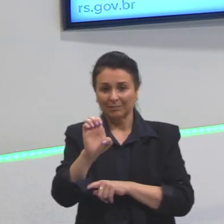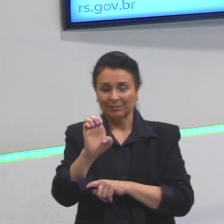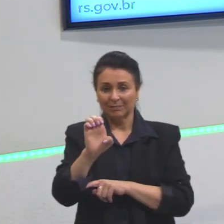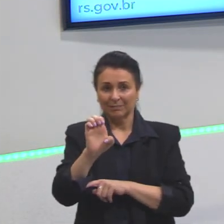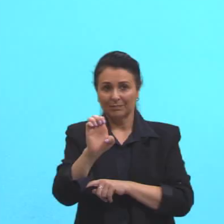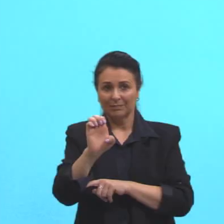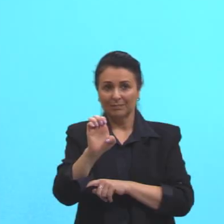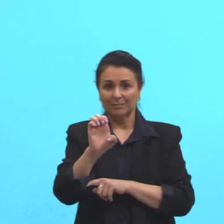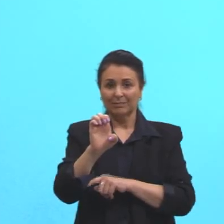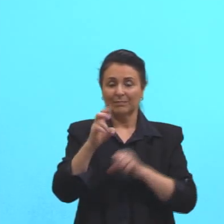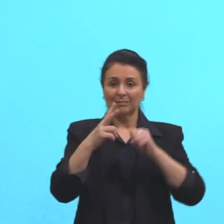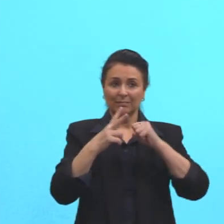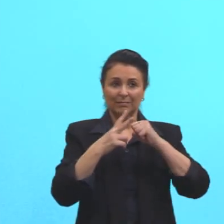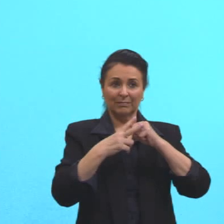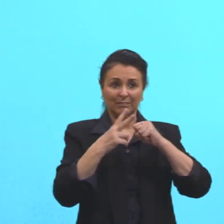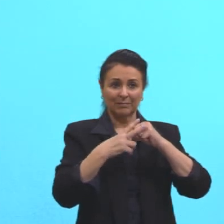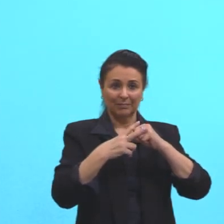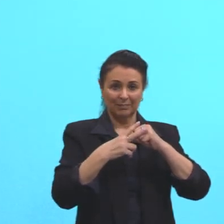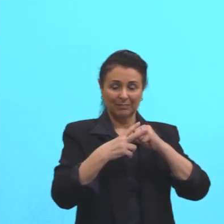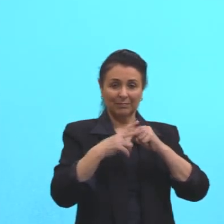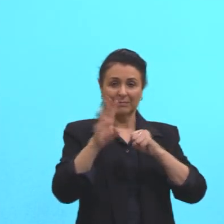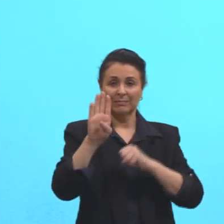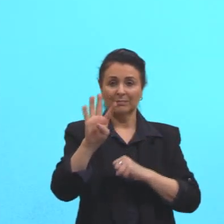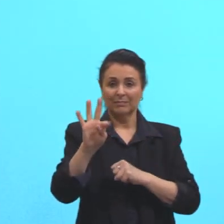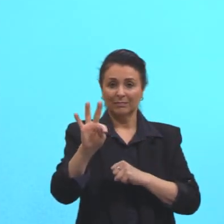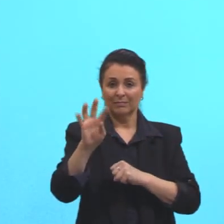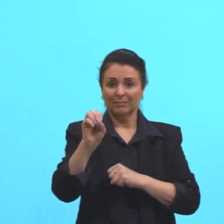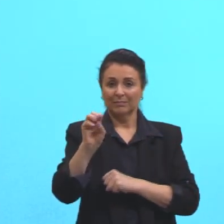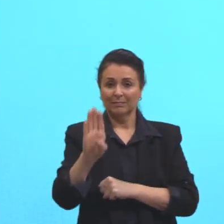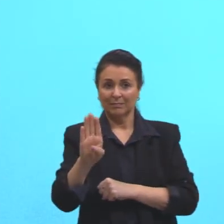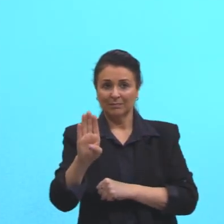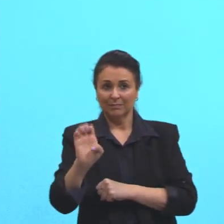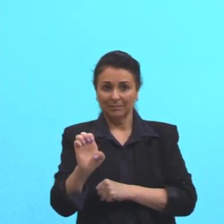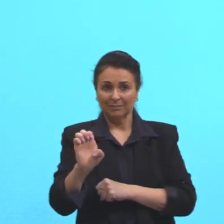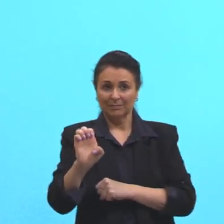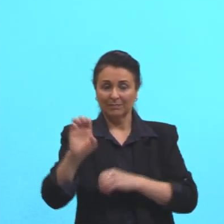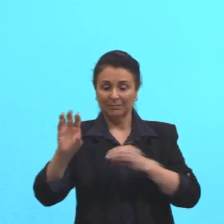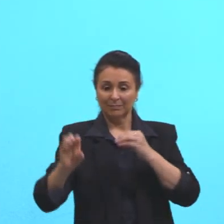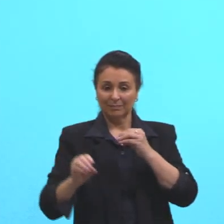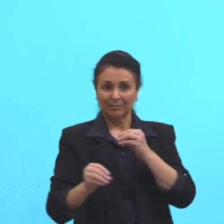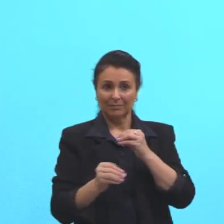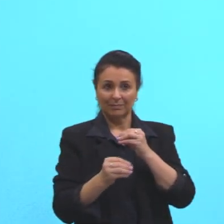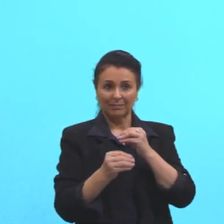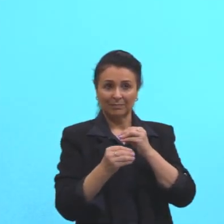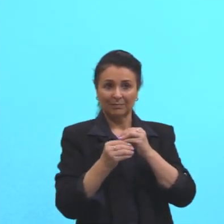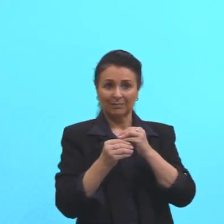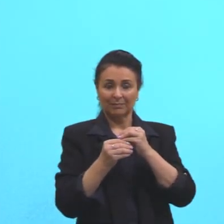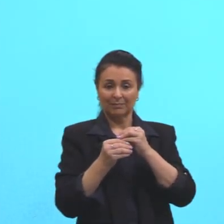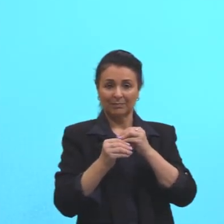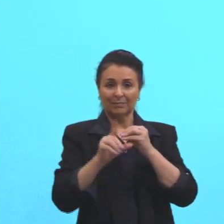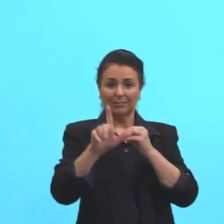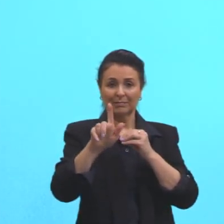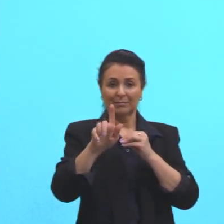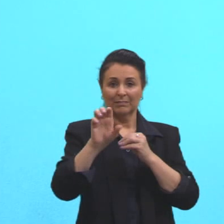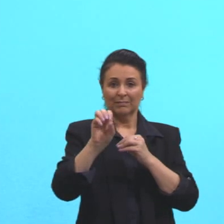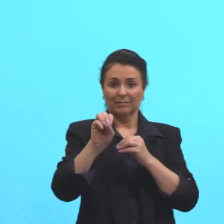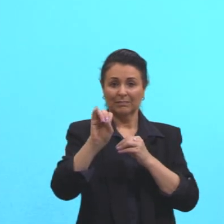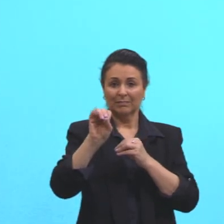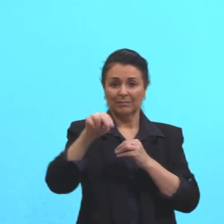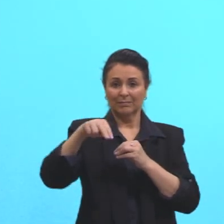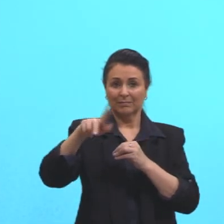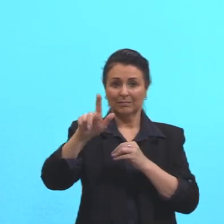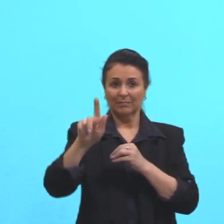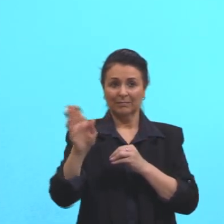to? É o verbo to be acrescido do going to, que é a indicação de